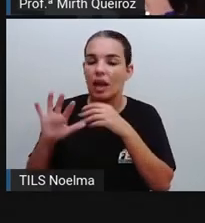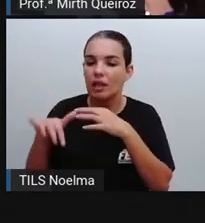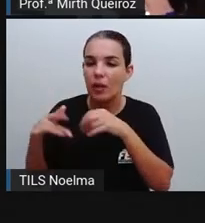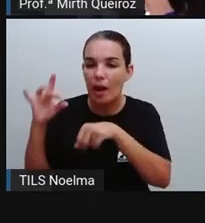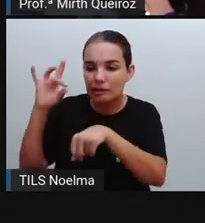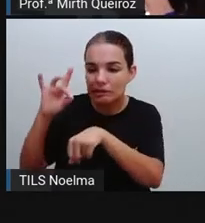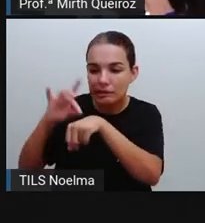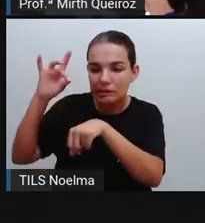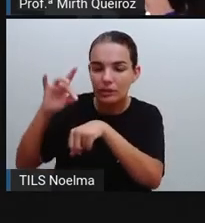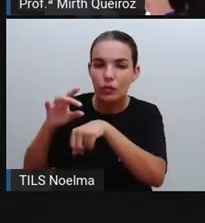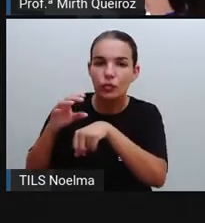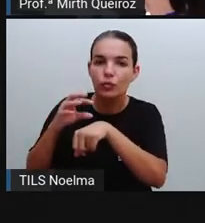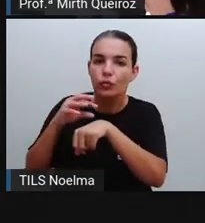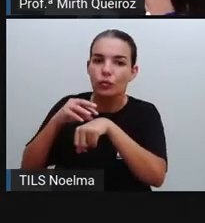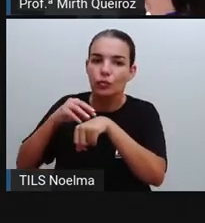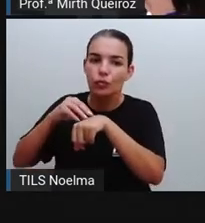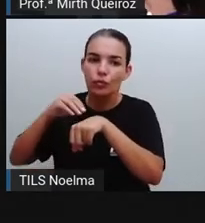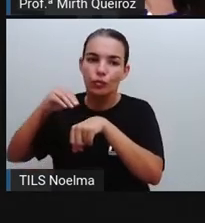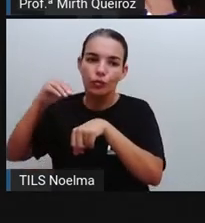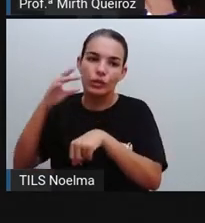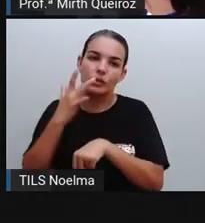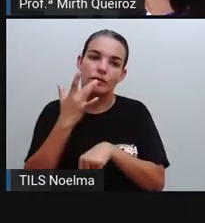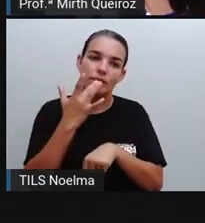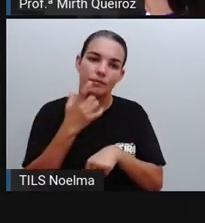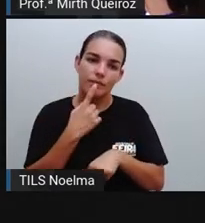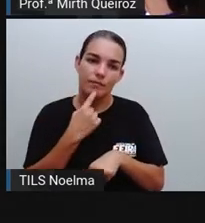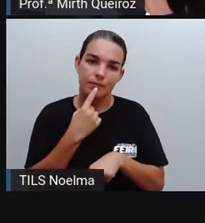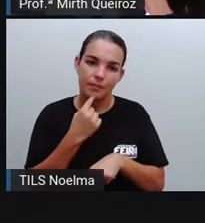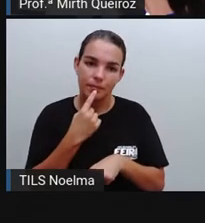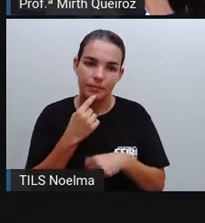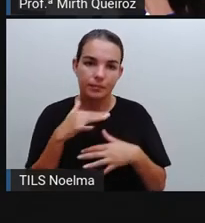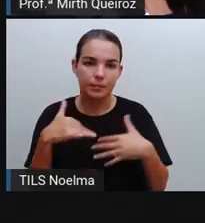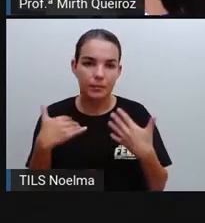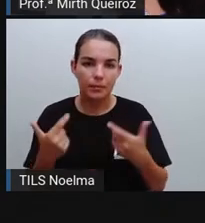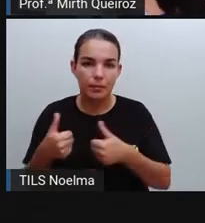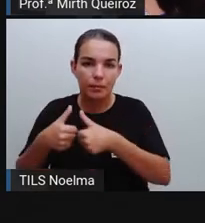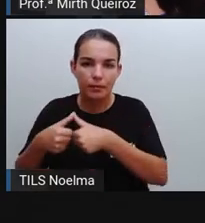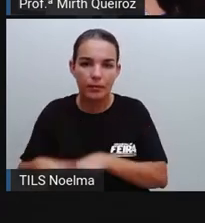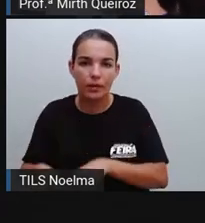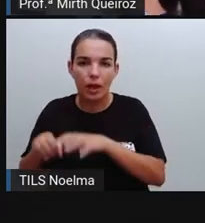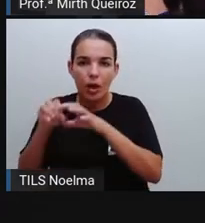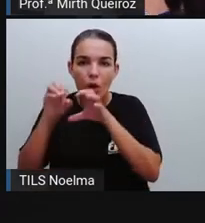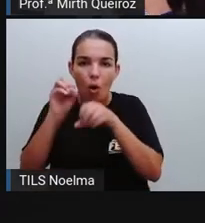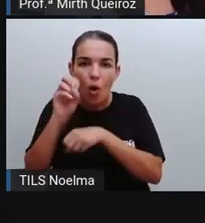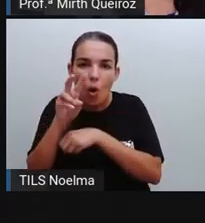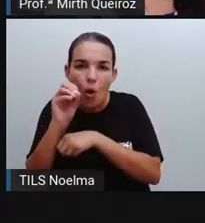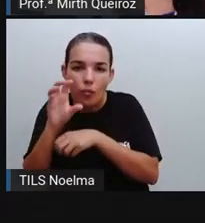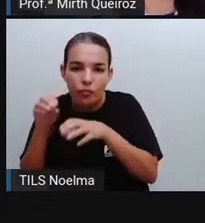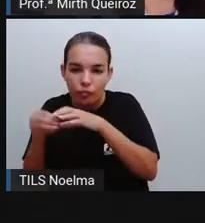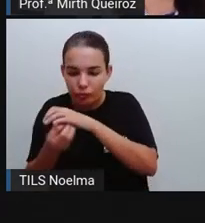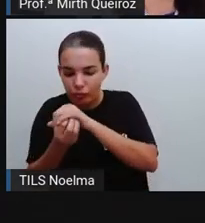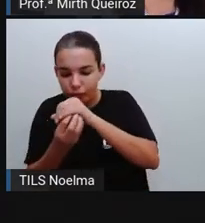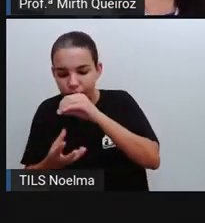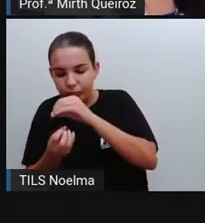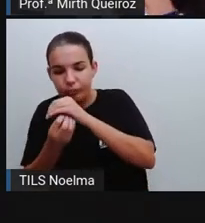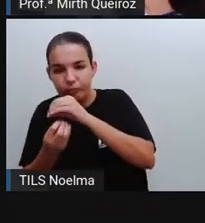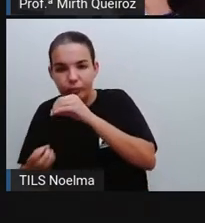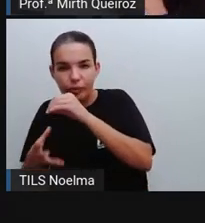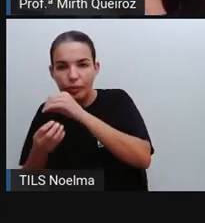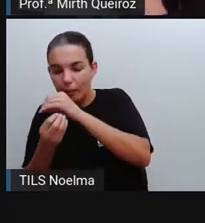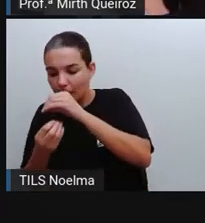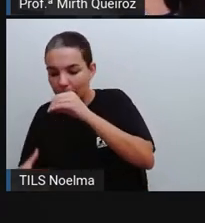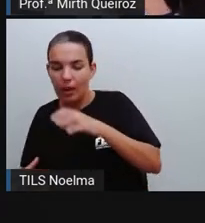Esses ovos que eles são depositados separadamente nas paredes internas dos objetos próximos a quê? Às superfícies de água